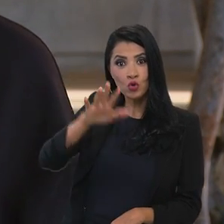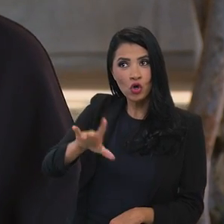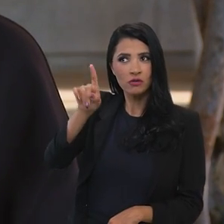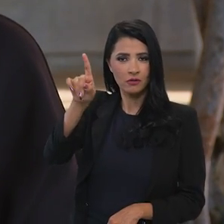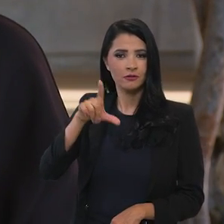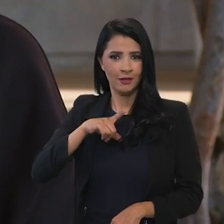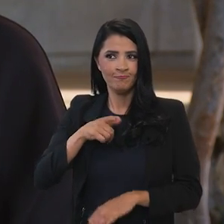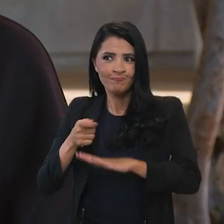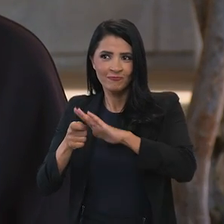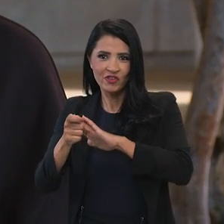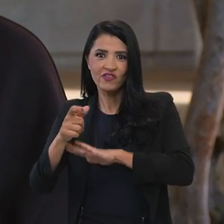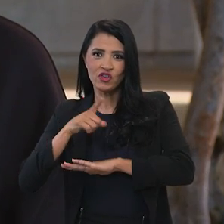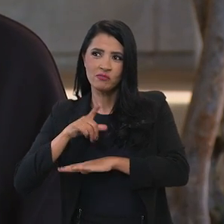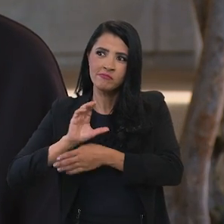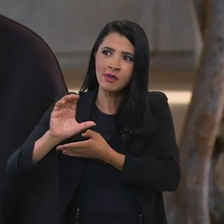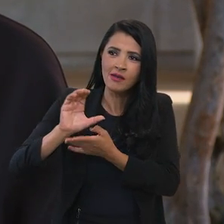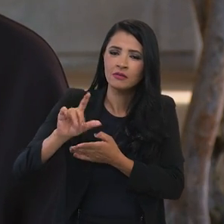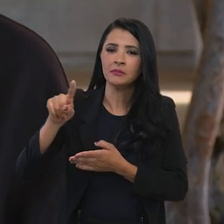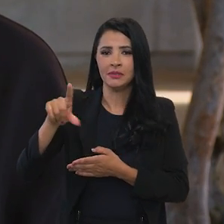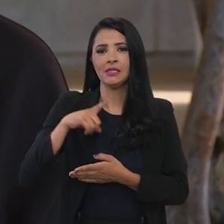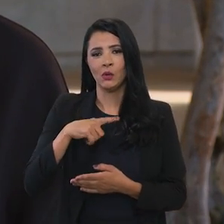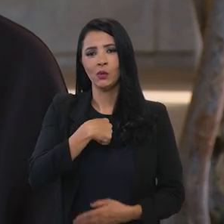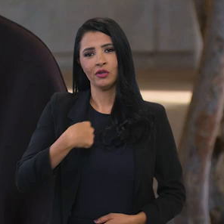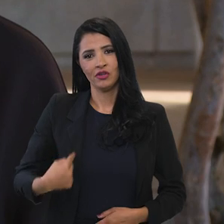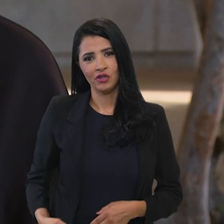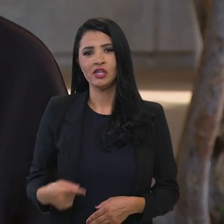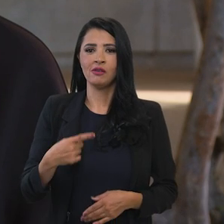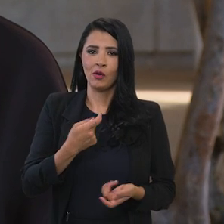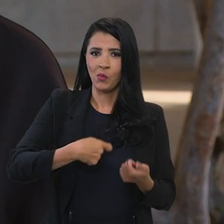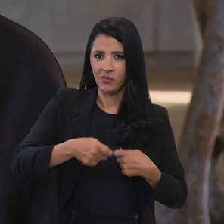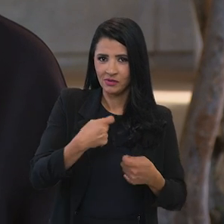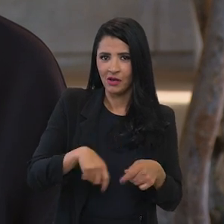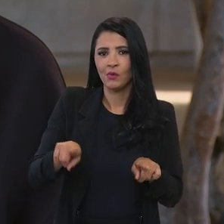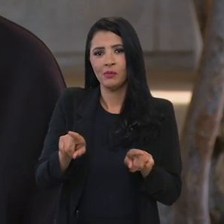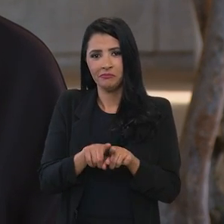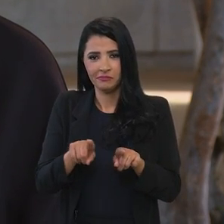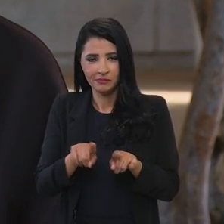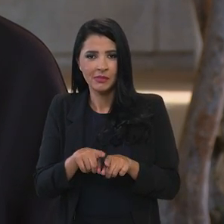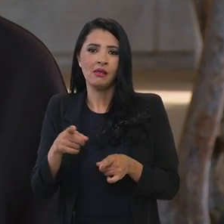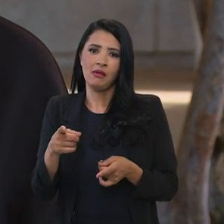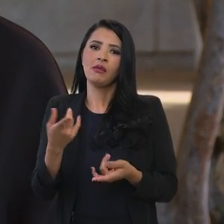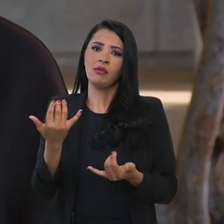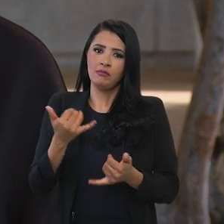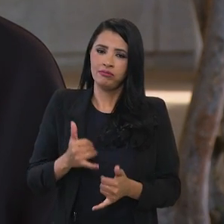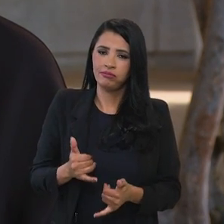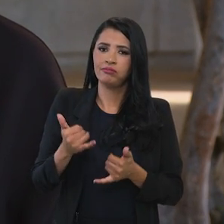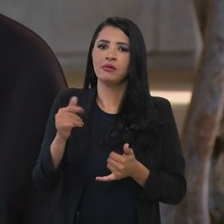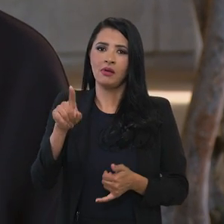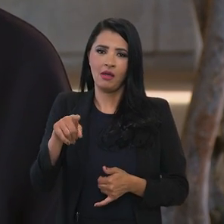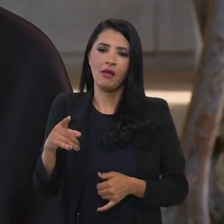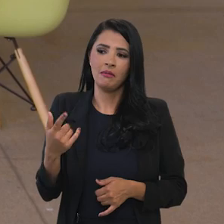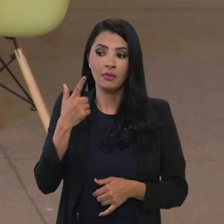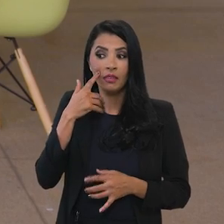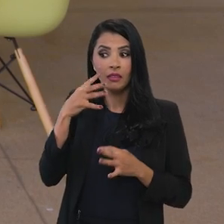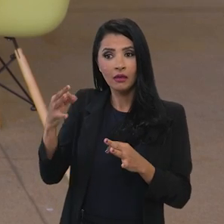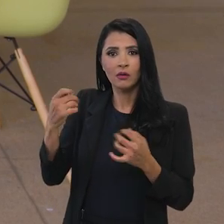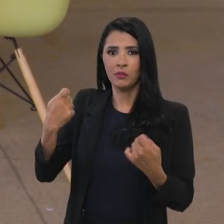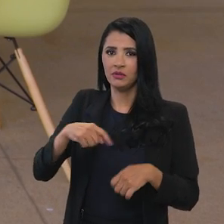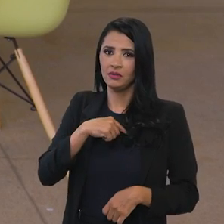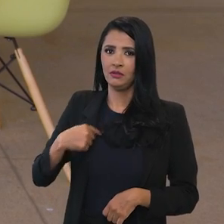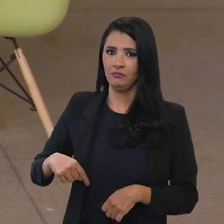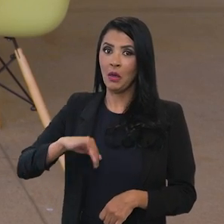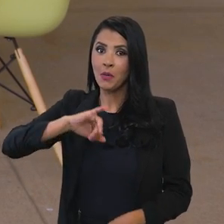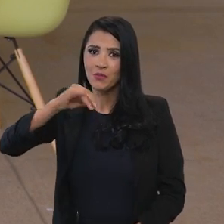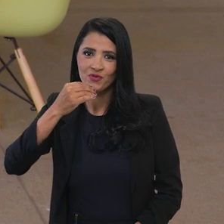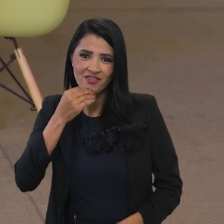parceiro não só comercial mas um parceiro econômico de maneira geral no qual vale prestar atenção ou